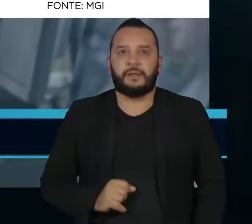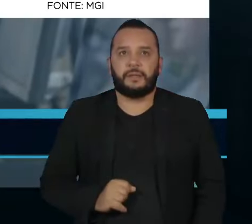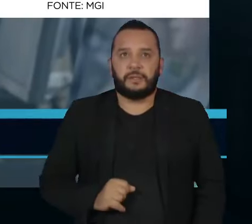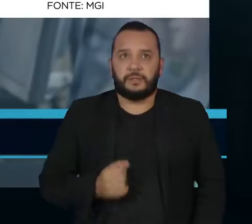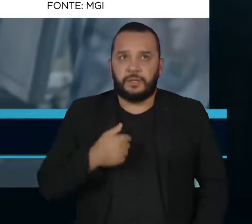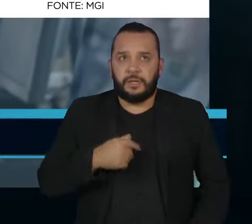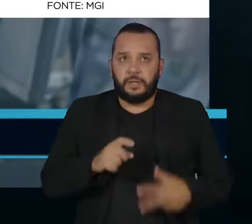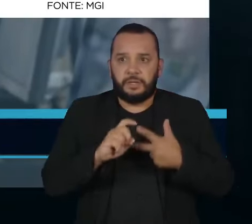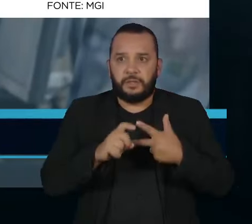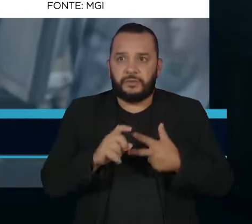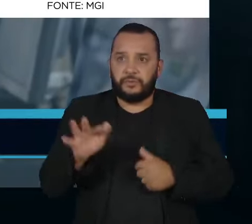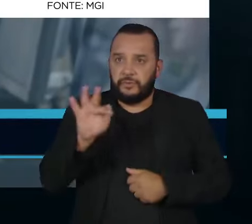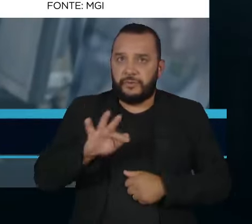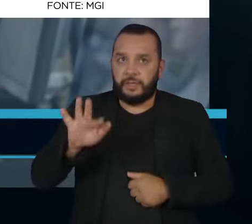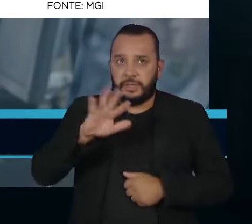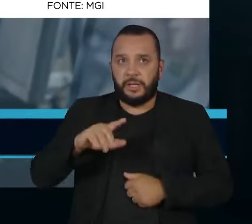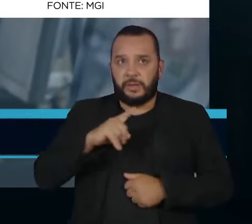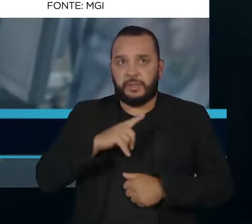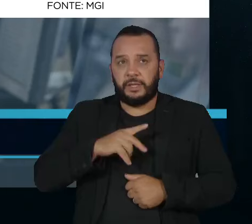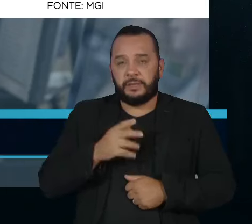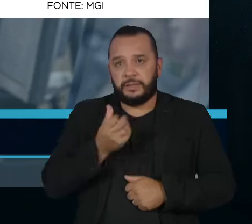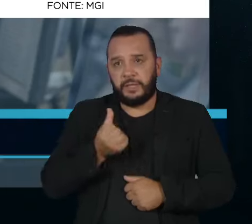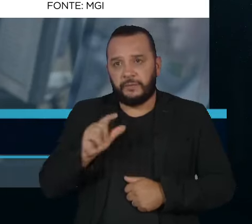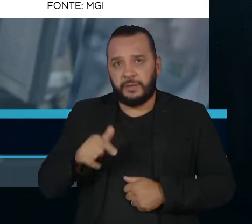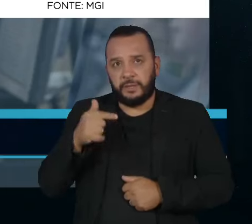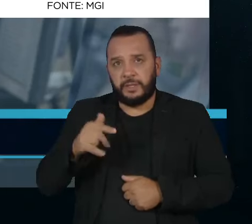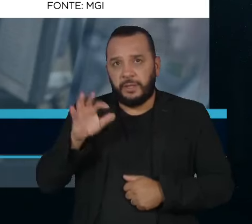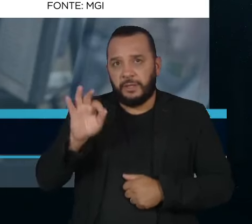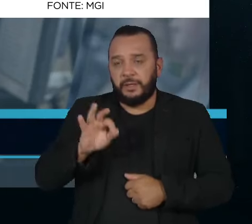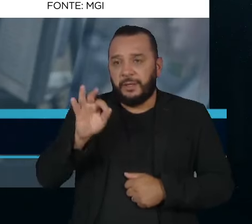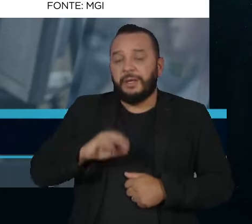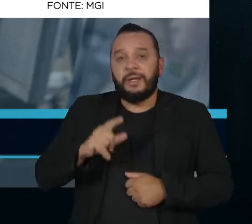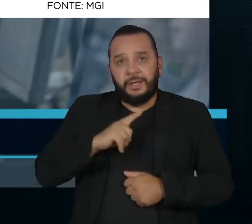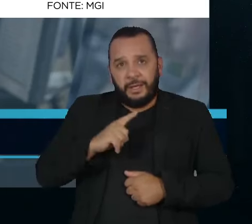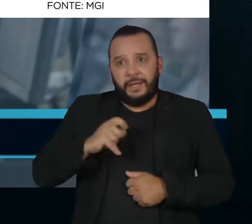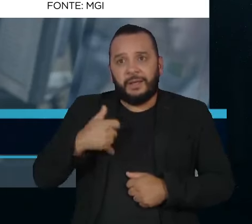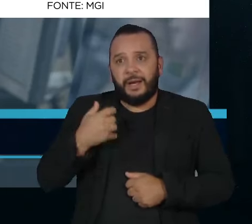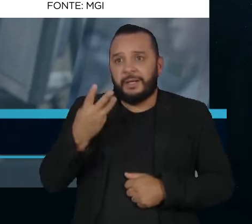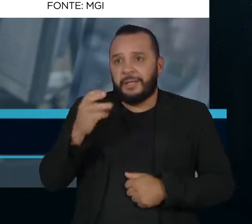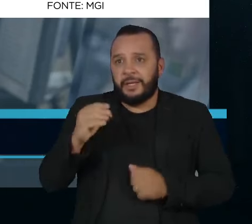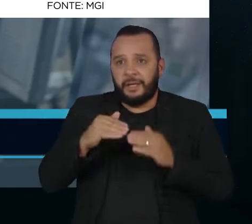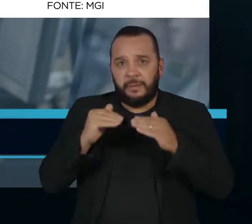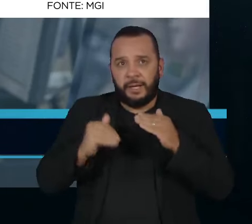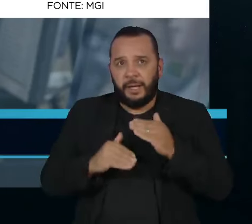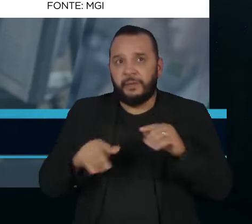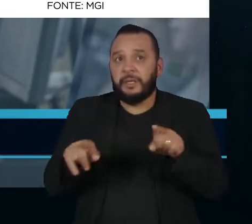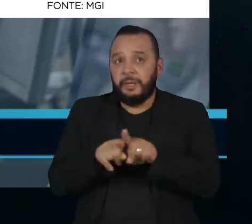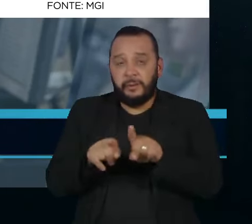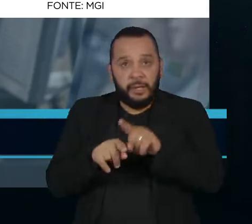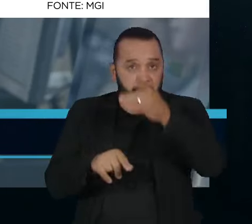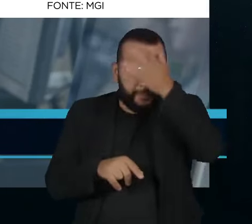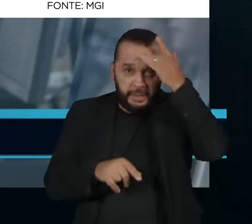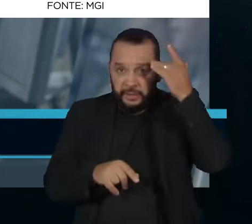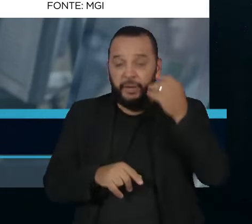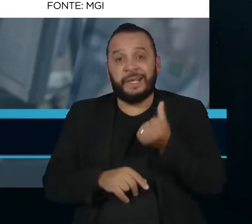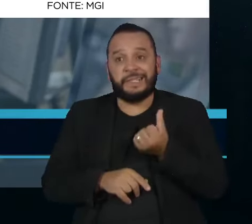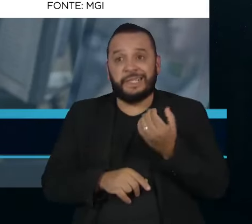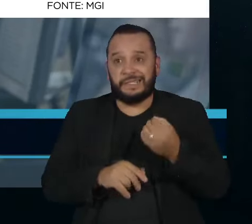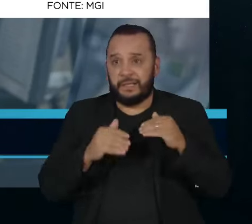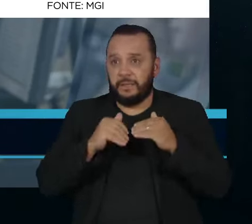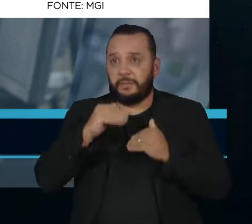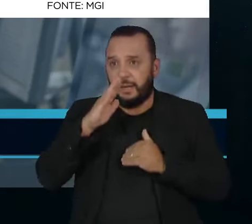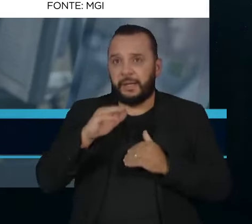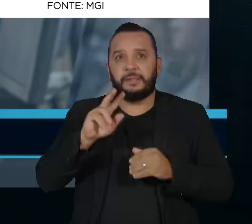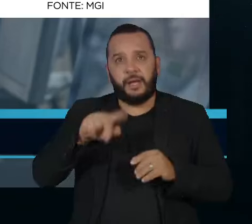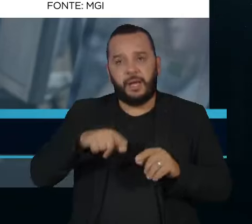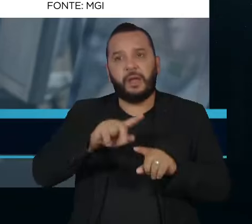Federal, por exemplo, só 6,7% do quadro tem menos de 30 anos. Pessoas acima dos 60 anos são